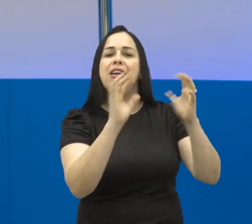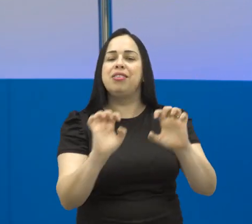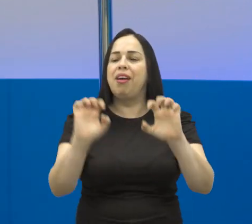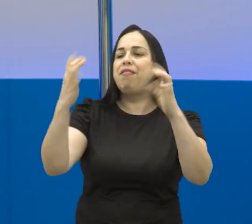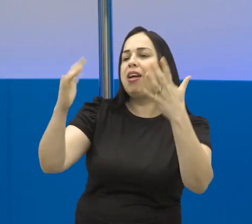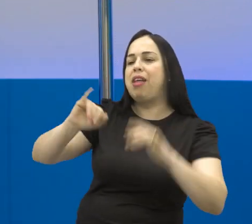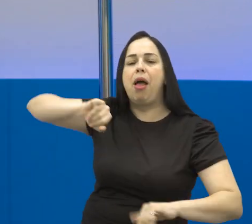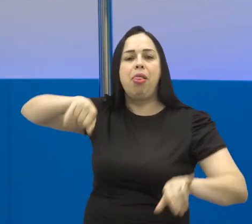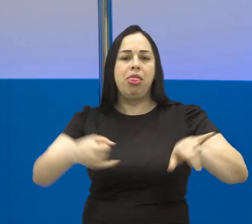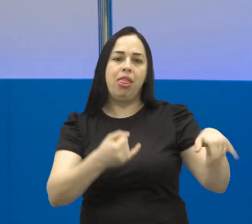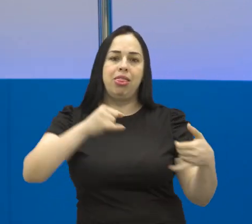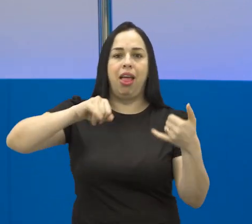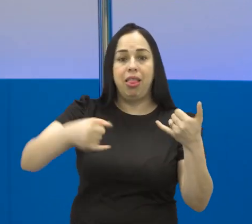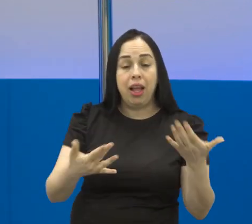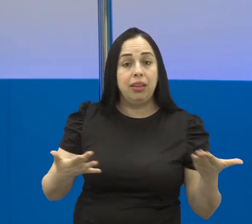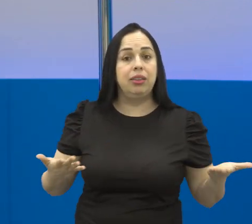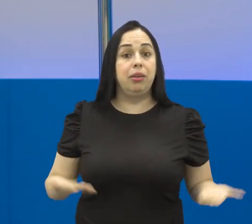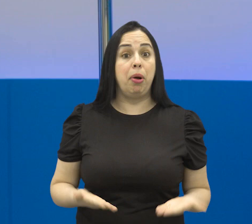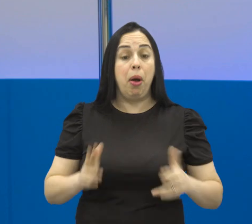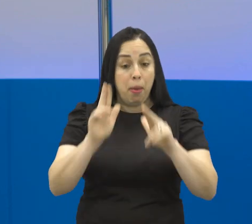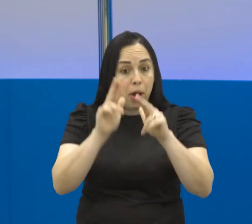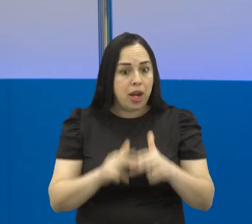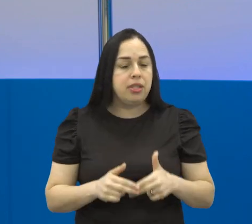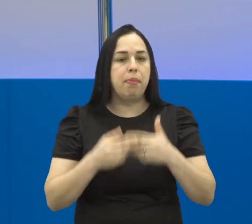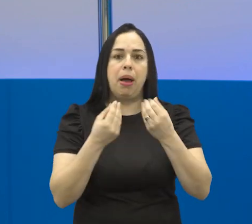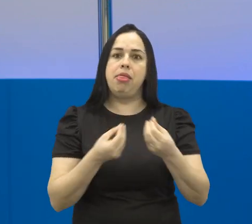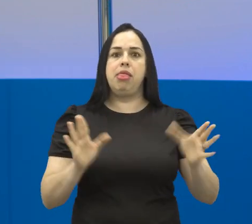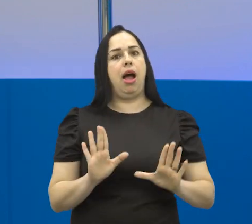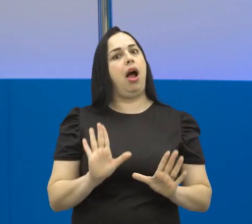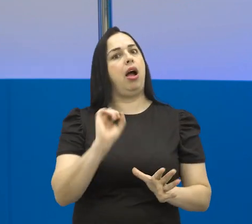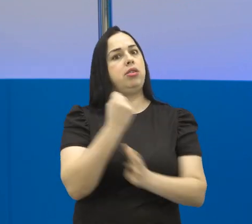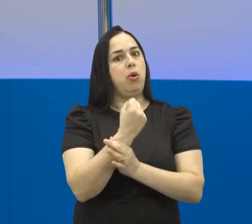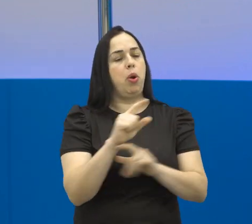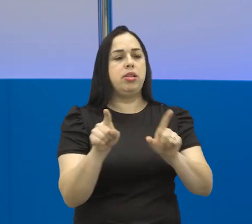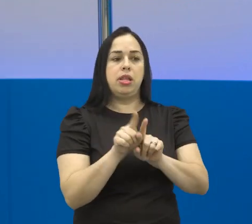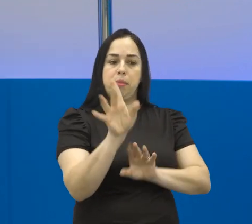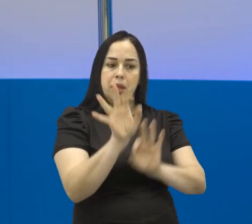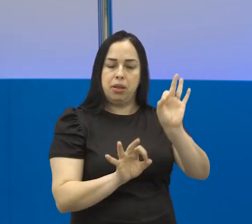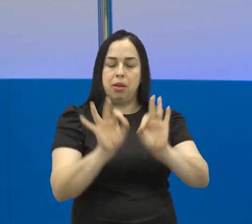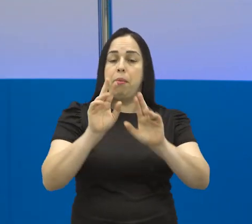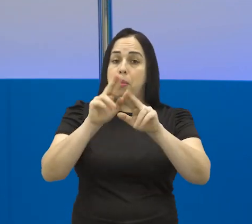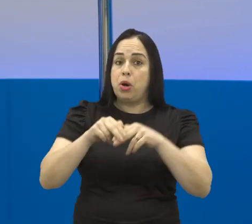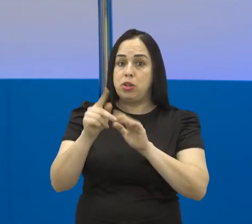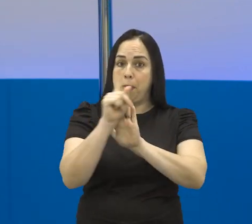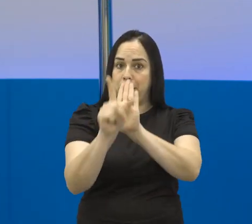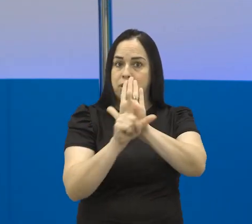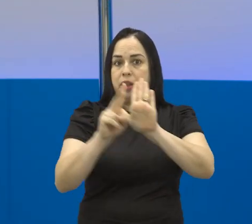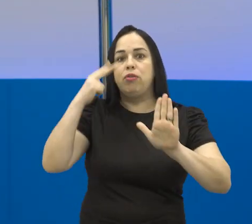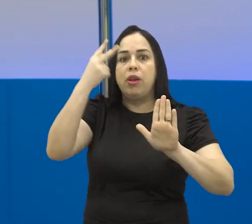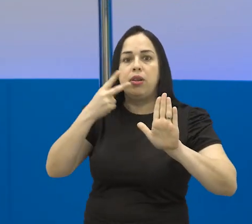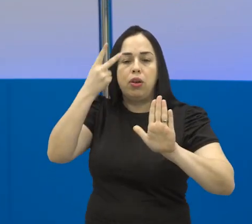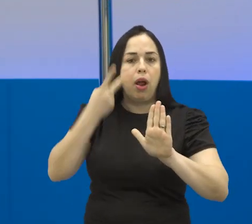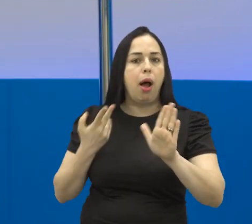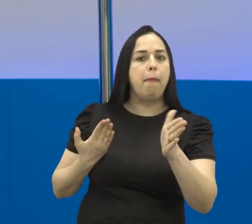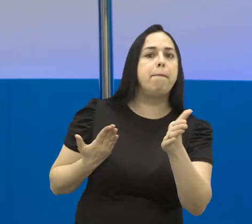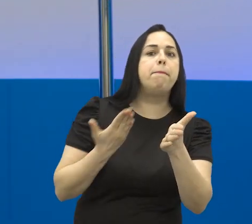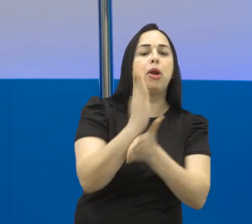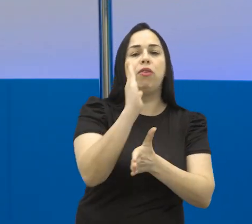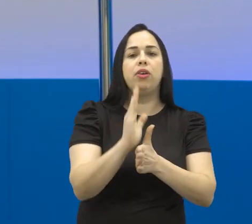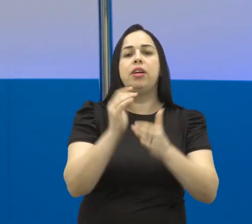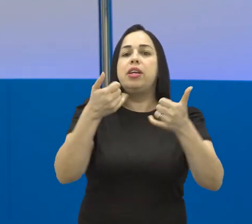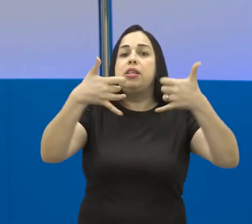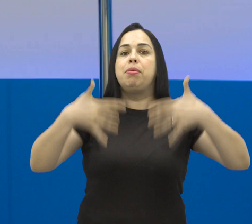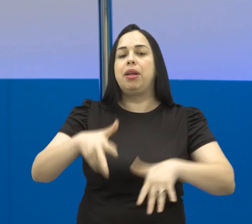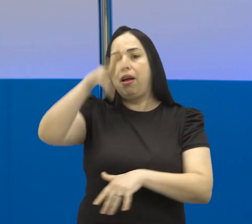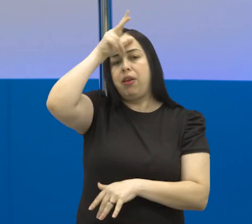divertir, curtir e fazer festa. E para garantir mais organização, os vereadores aprovaram um projeto de lei que autoriza